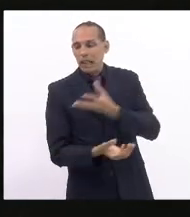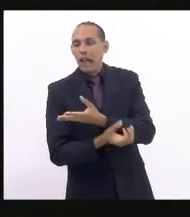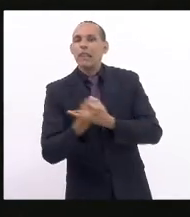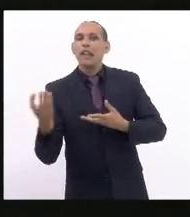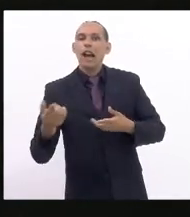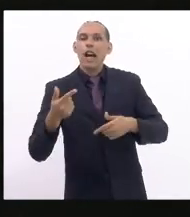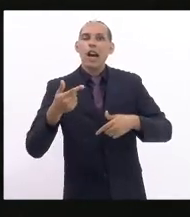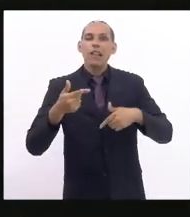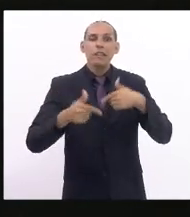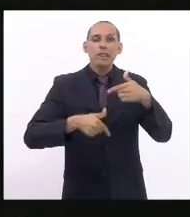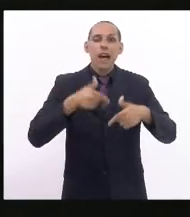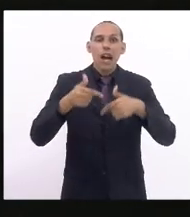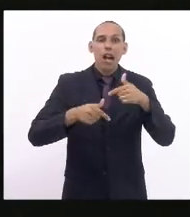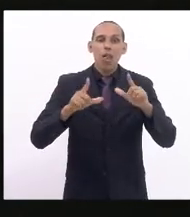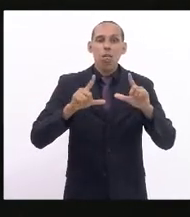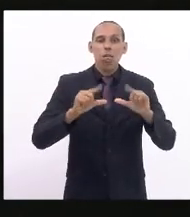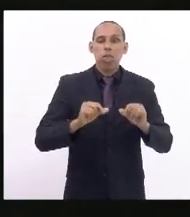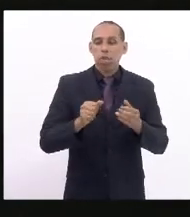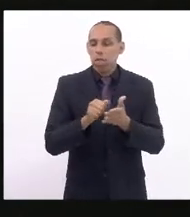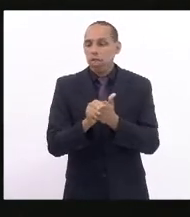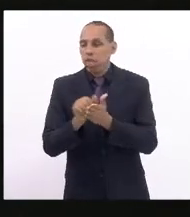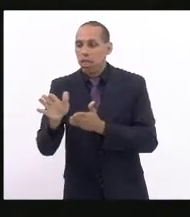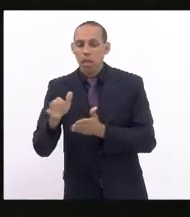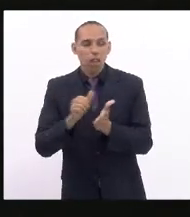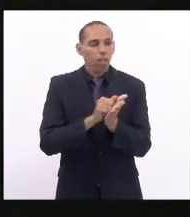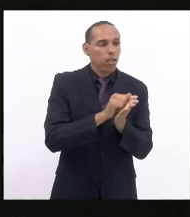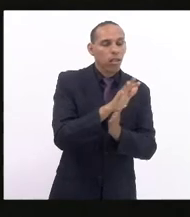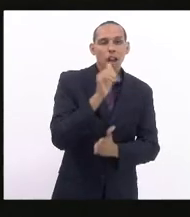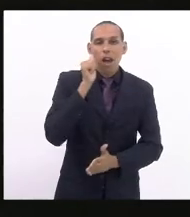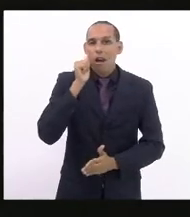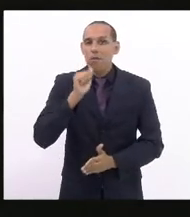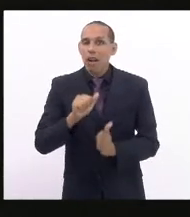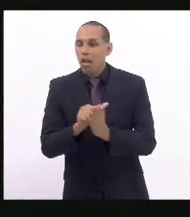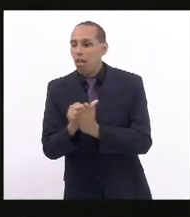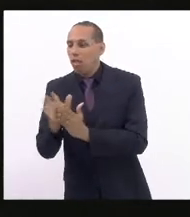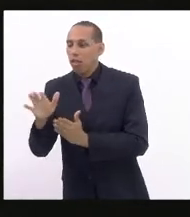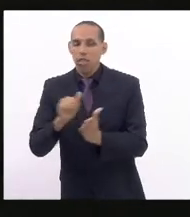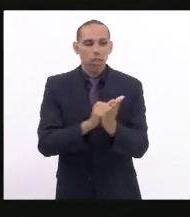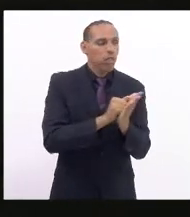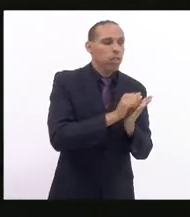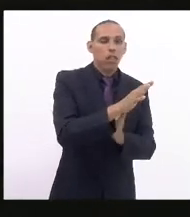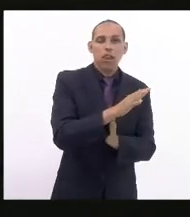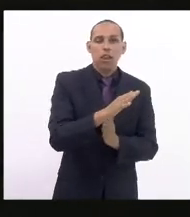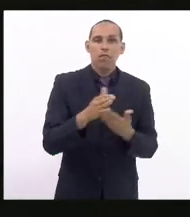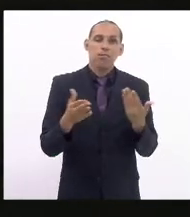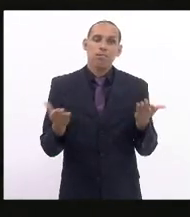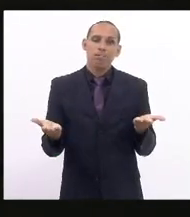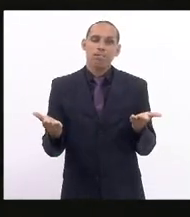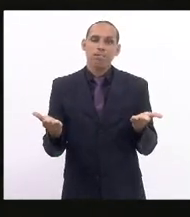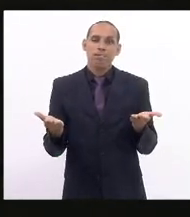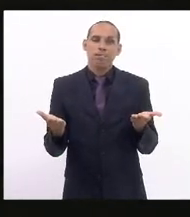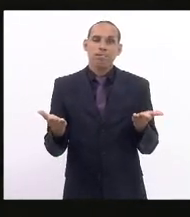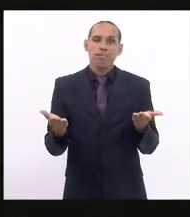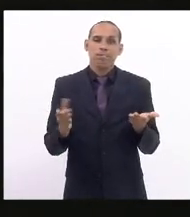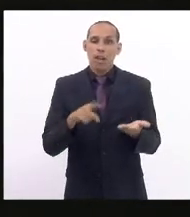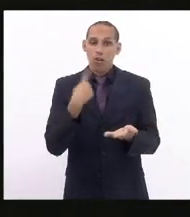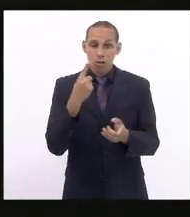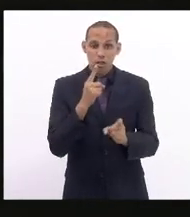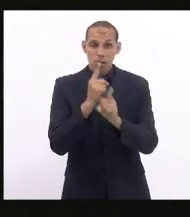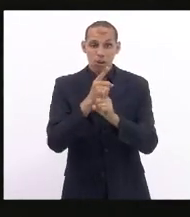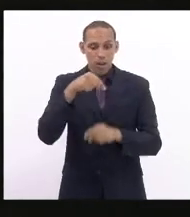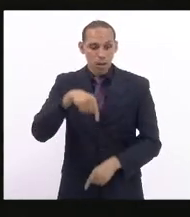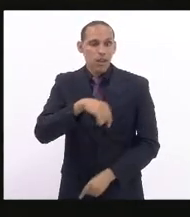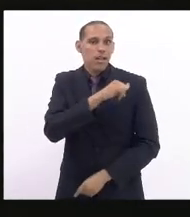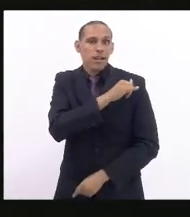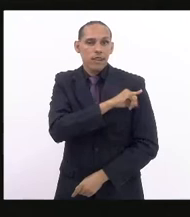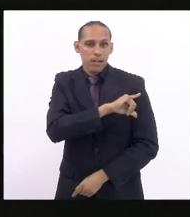desemprego, mais mulheres fora do mercado de trabalho. Nós identificamos no estado do Rio